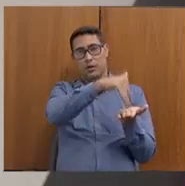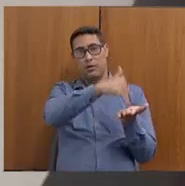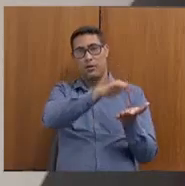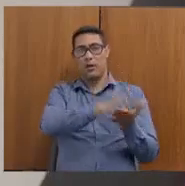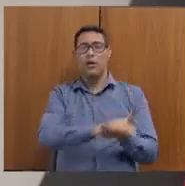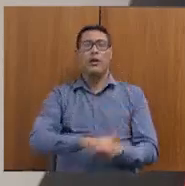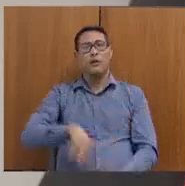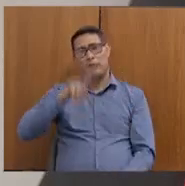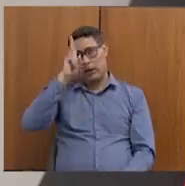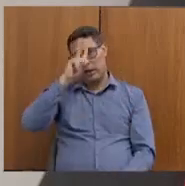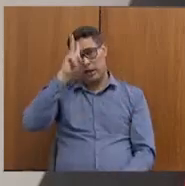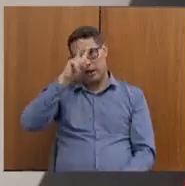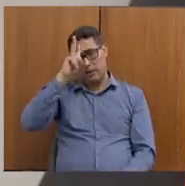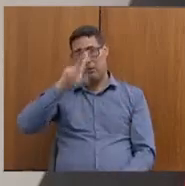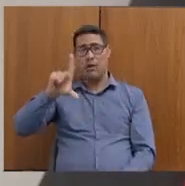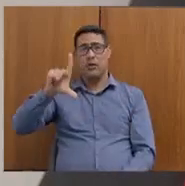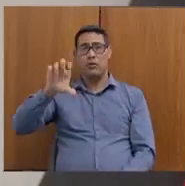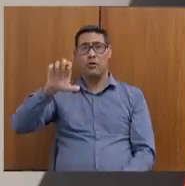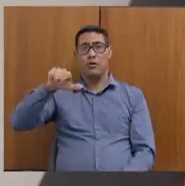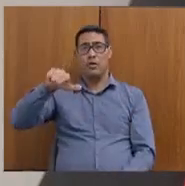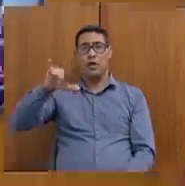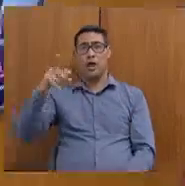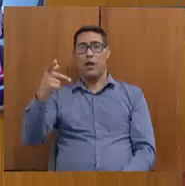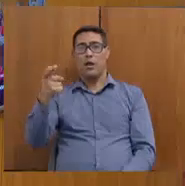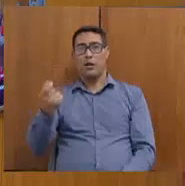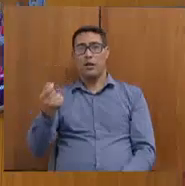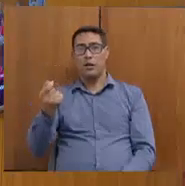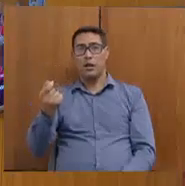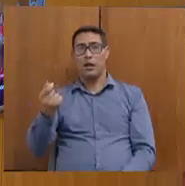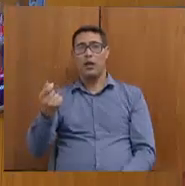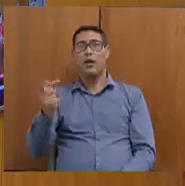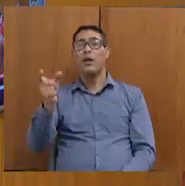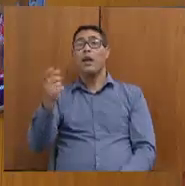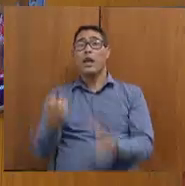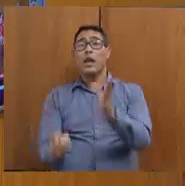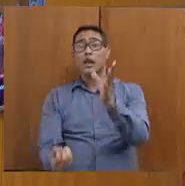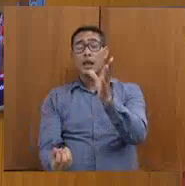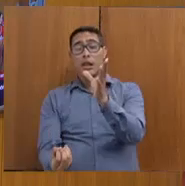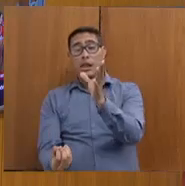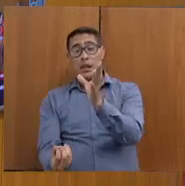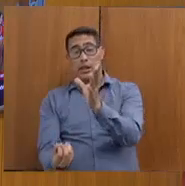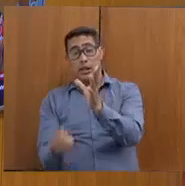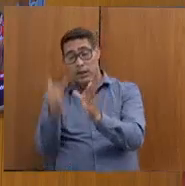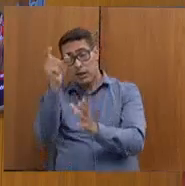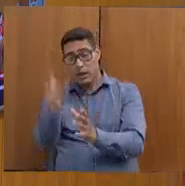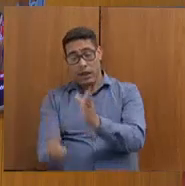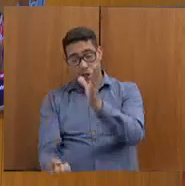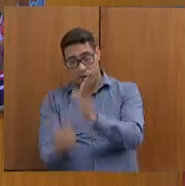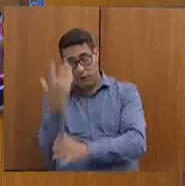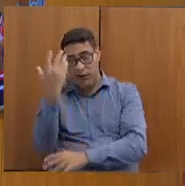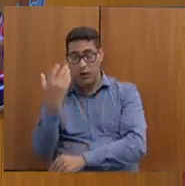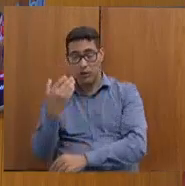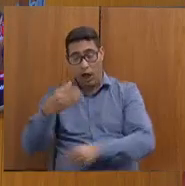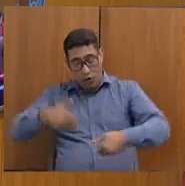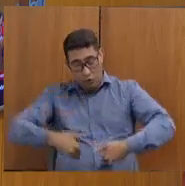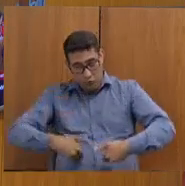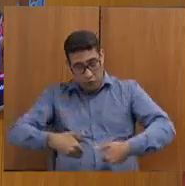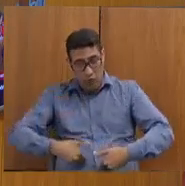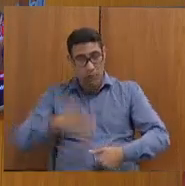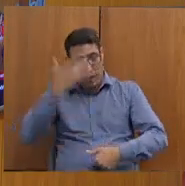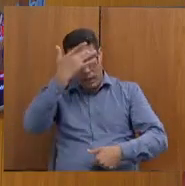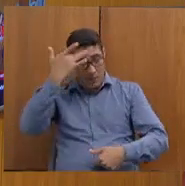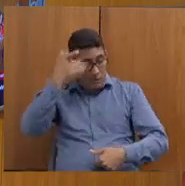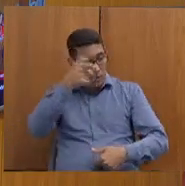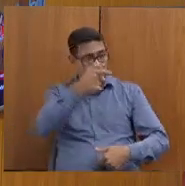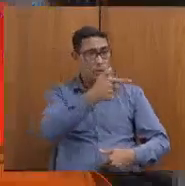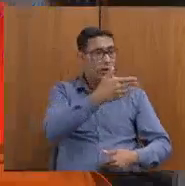de uma frase que falava que quem inventa a fome são os que comem. Essa frase é da Carolina Maria de Jesus. E aí, numa